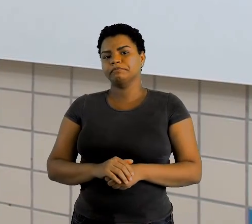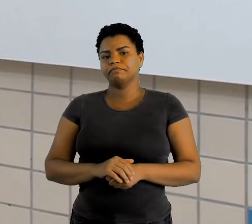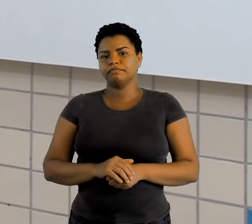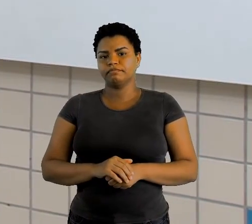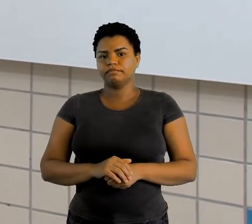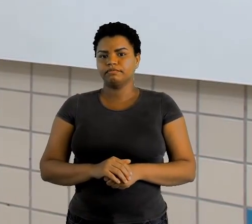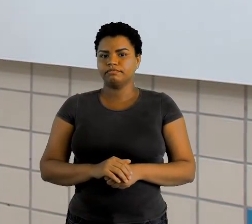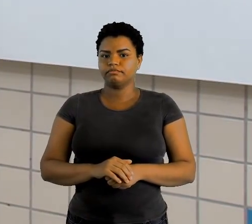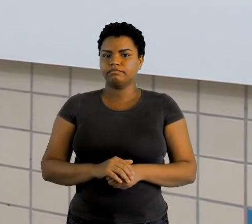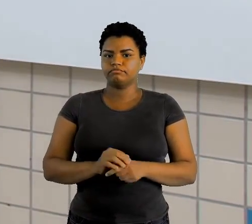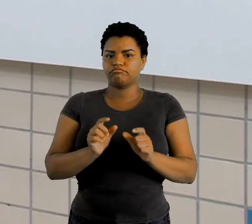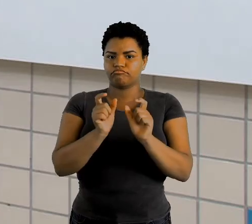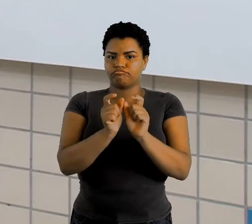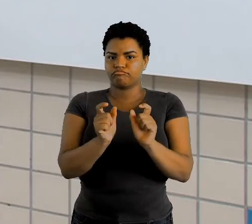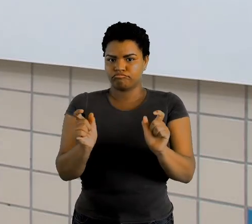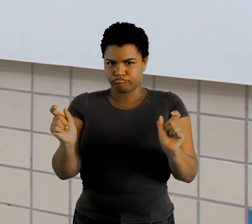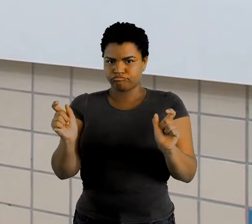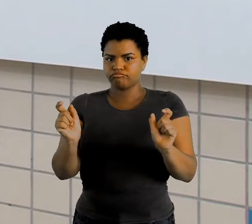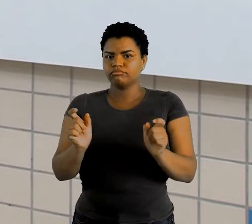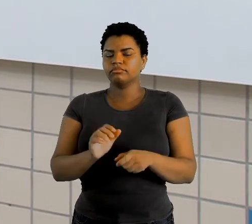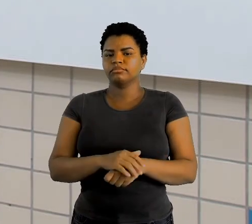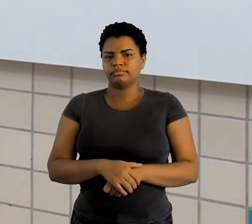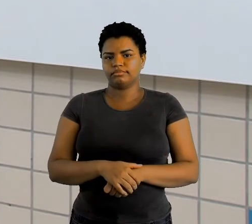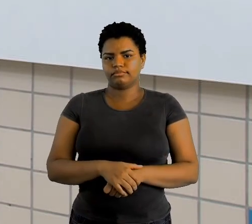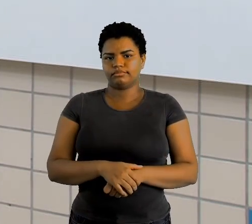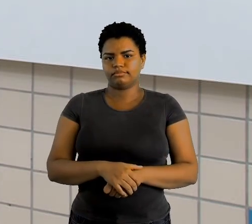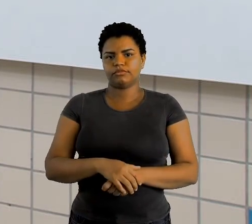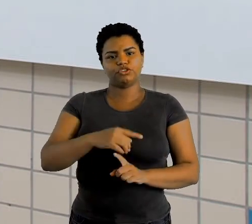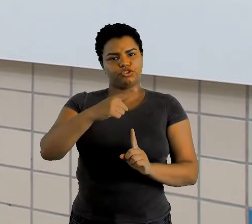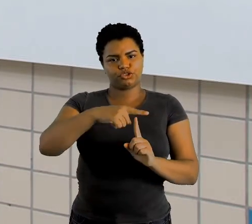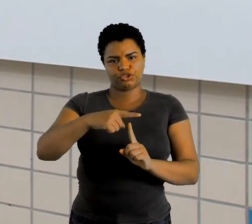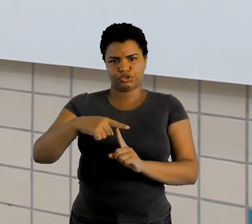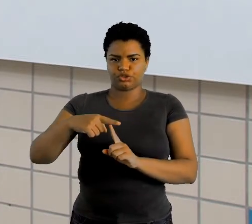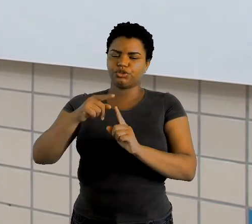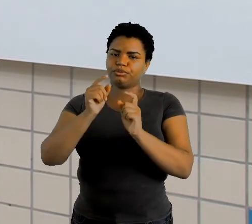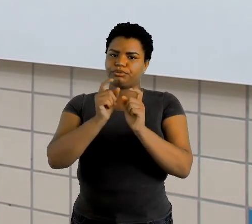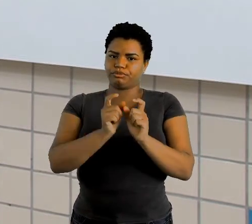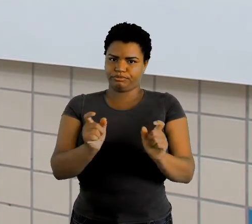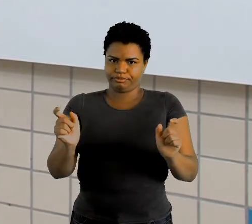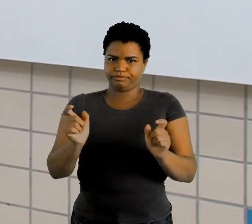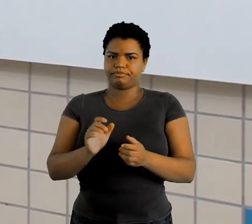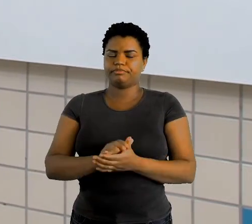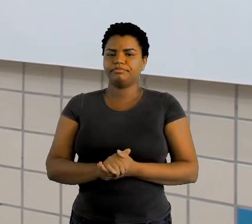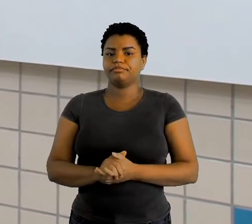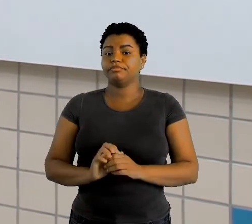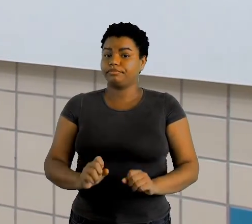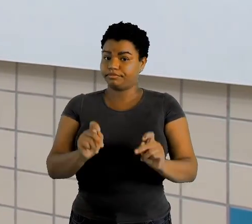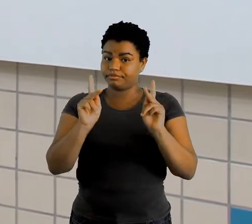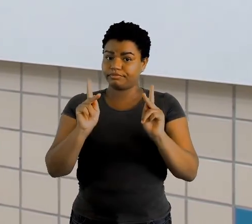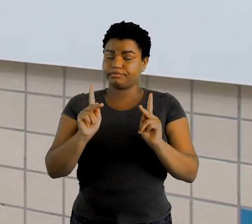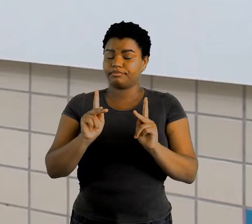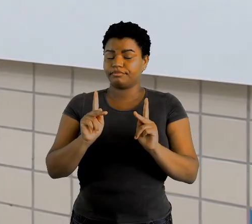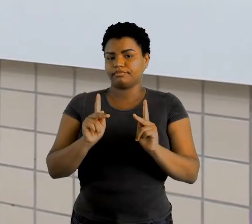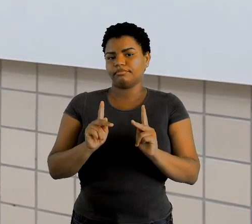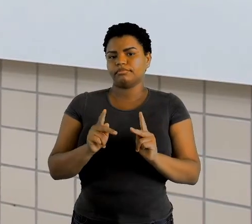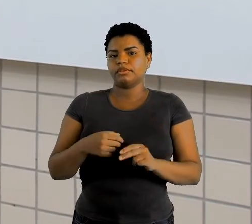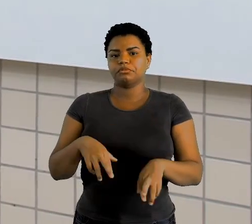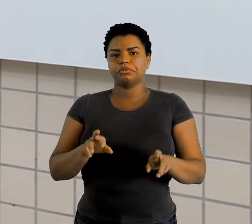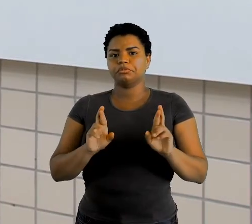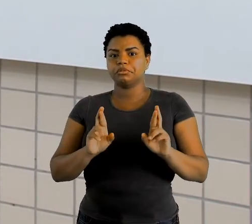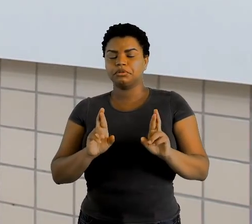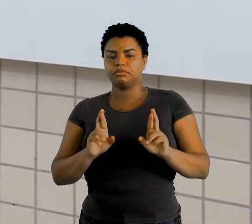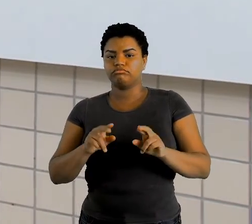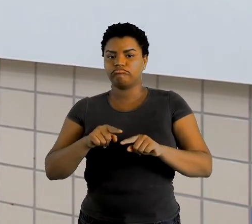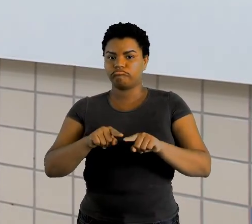da separação silábica e a classificação silábica ok? eu espero que vocês estejam